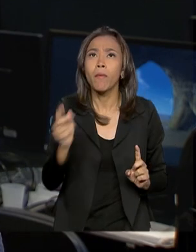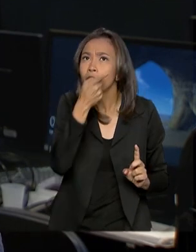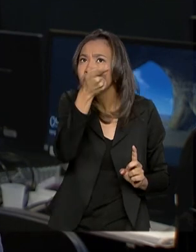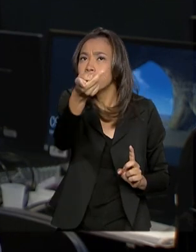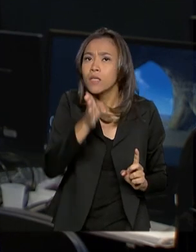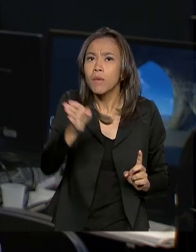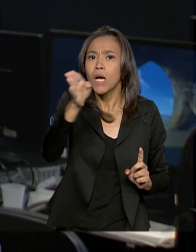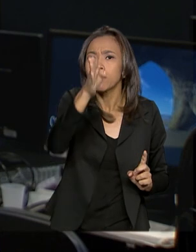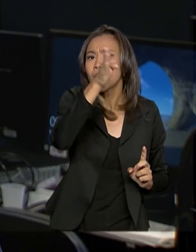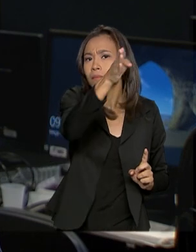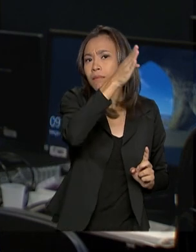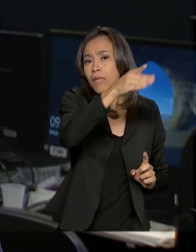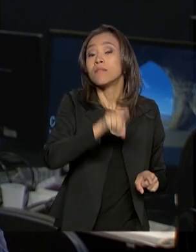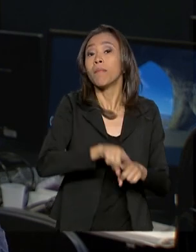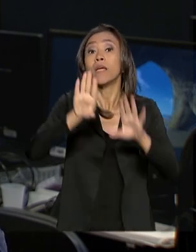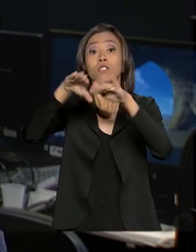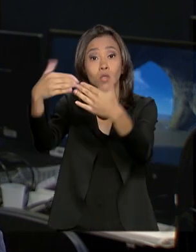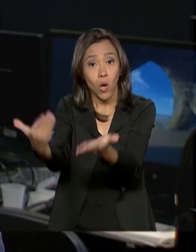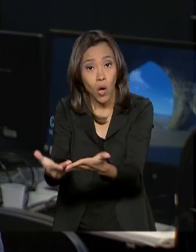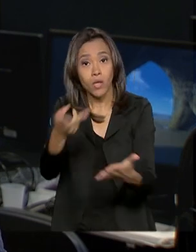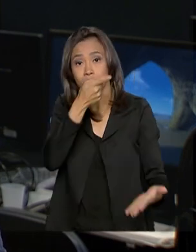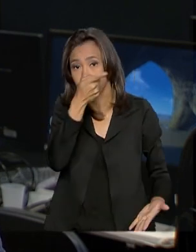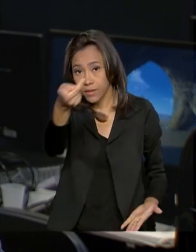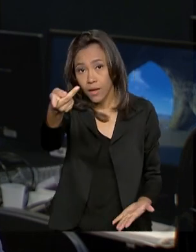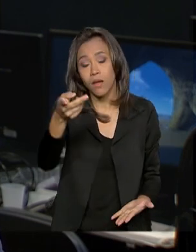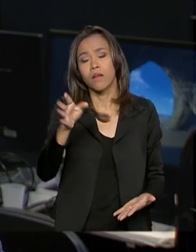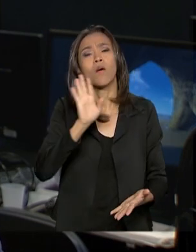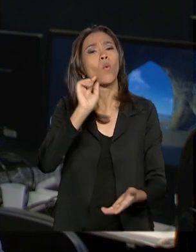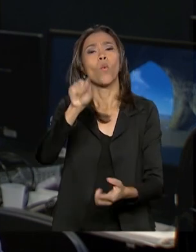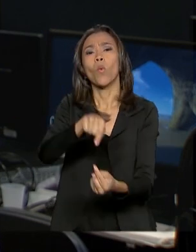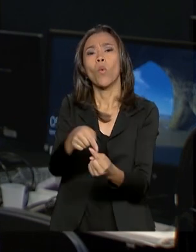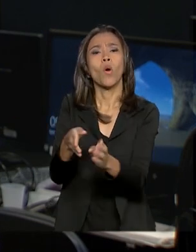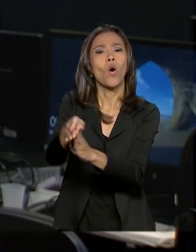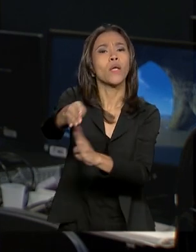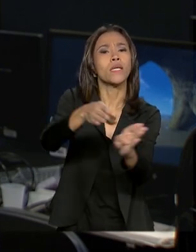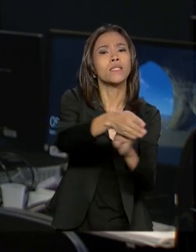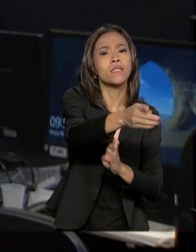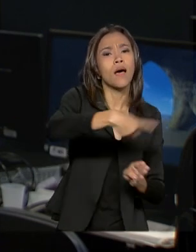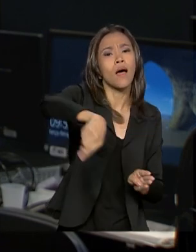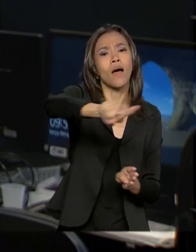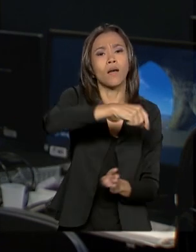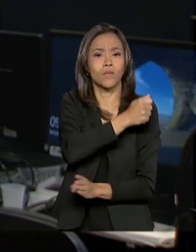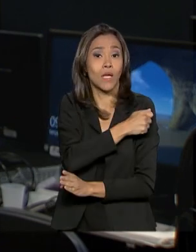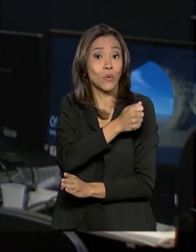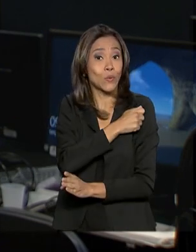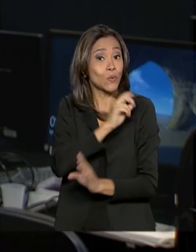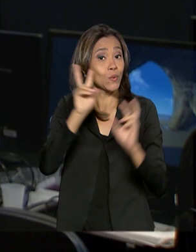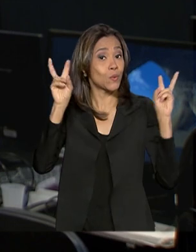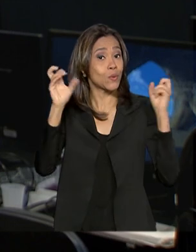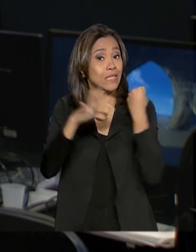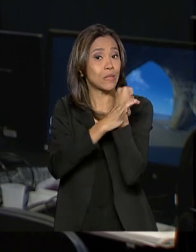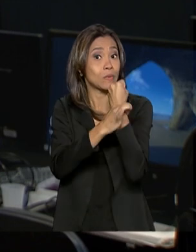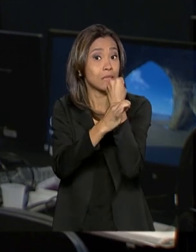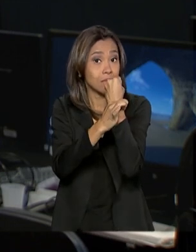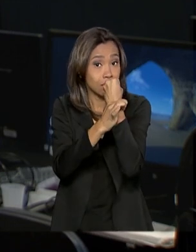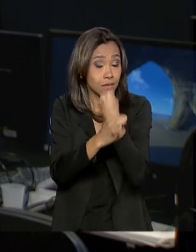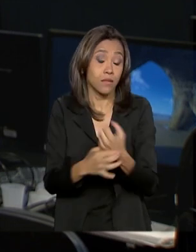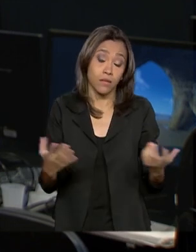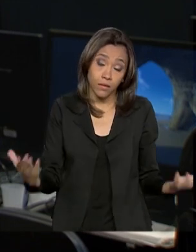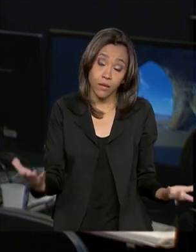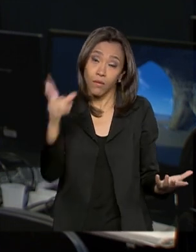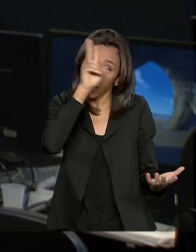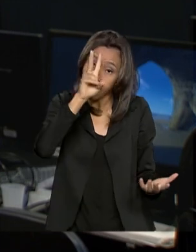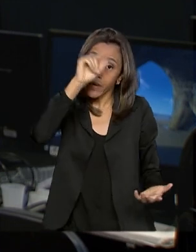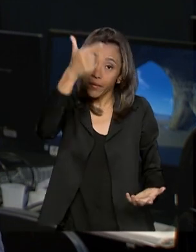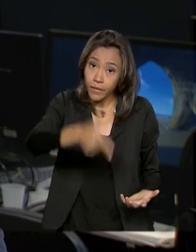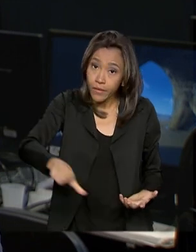fiscalização visitaram escolas para orientar os alunos sobre segurança. Vale lembrar que o uso do cinto